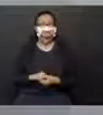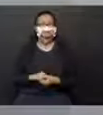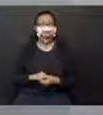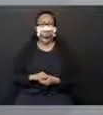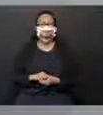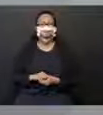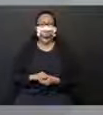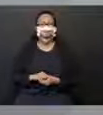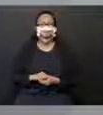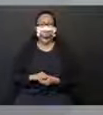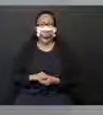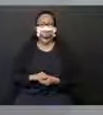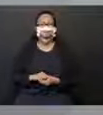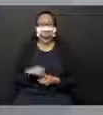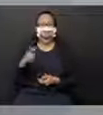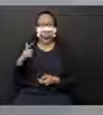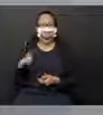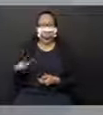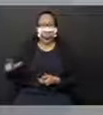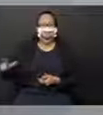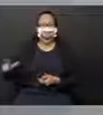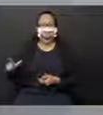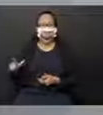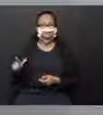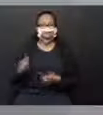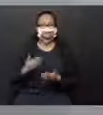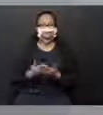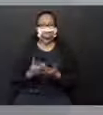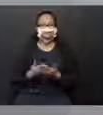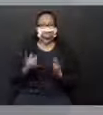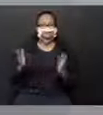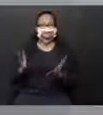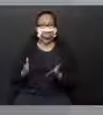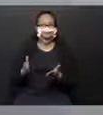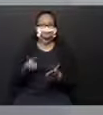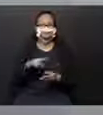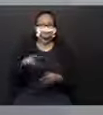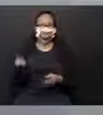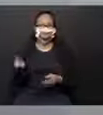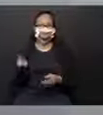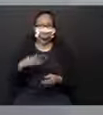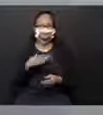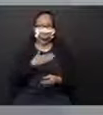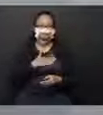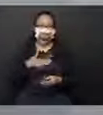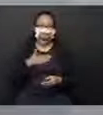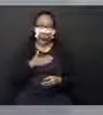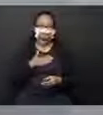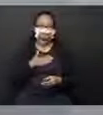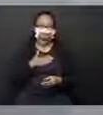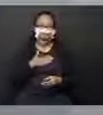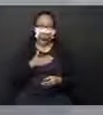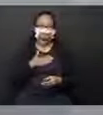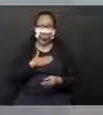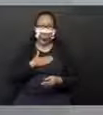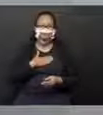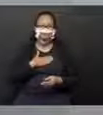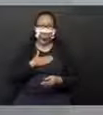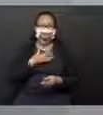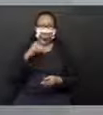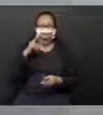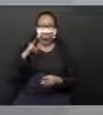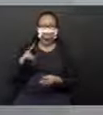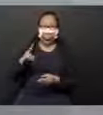Então, vamos continuar a nossa aula de hoje. E eu quero saber, vocês estão gostando? Estão descobrindo mais sobre as sombras?